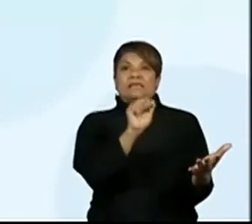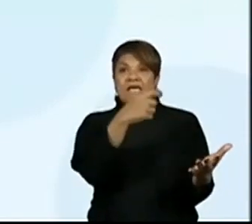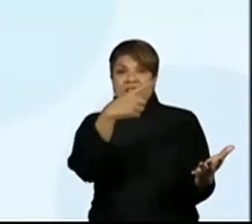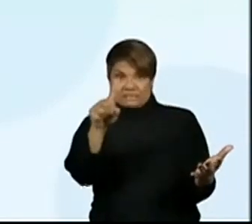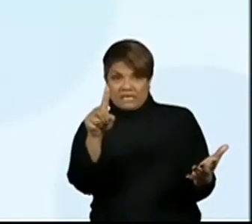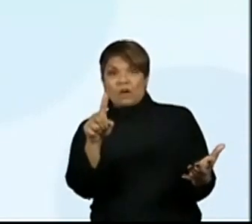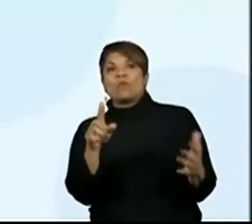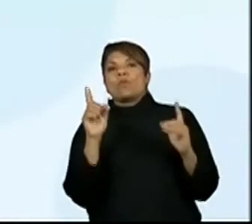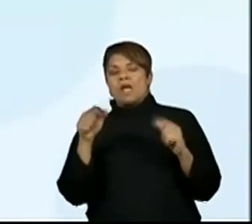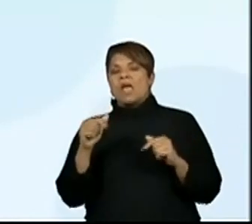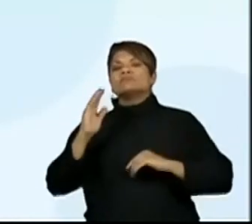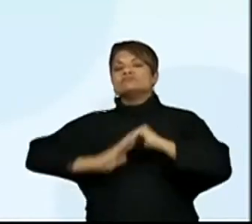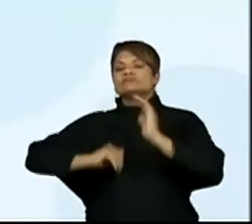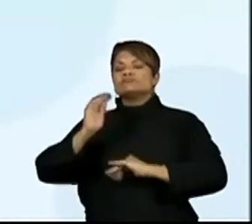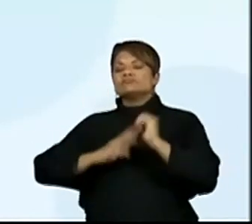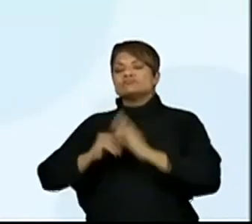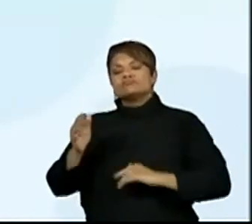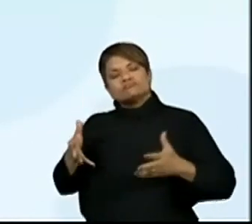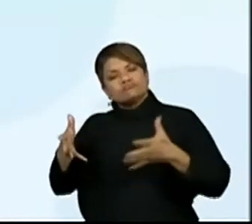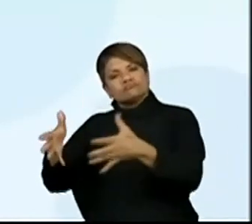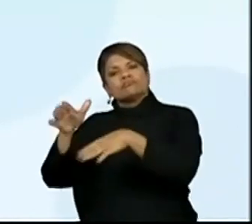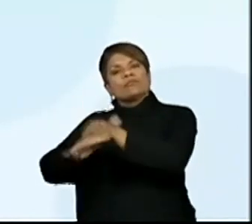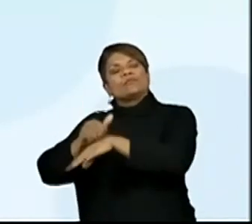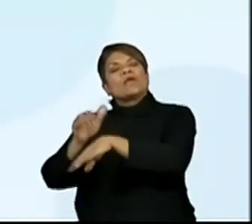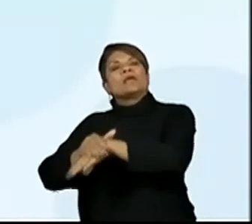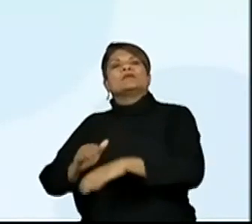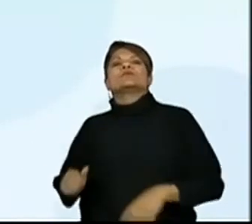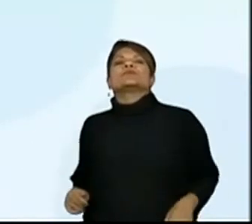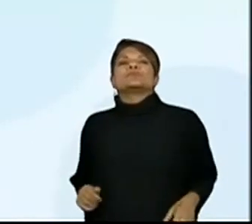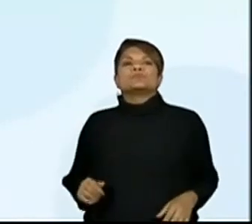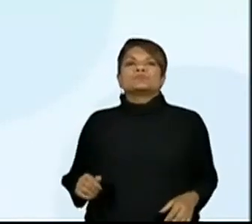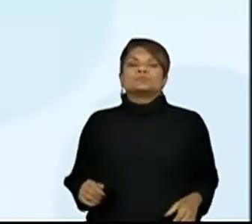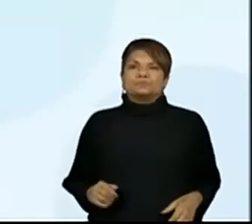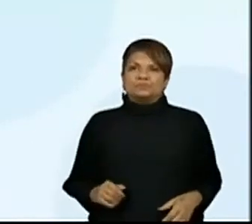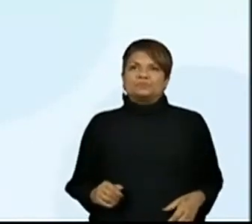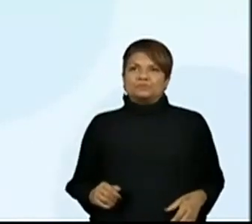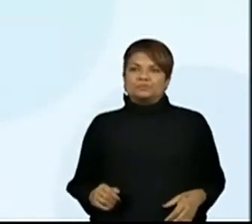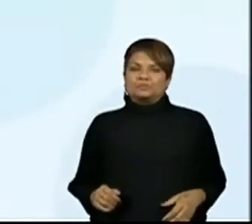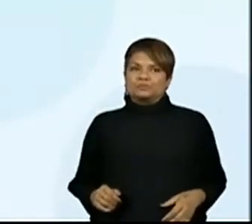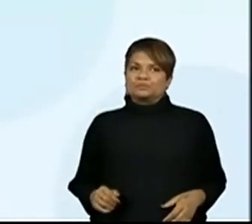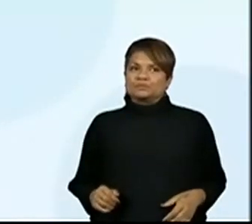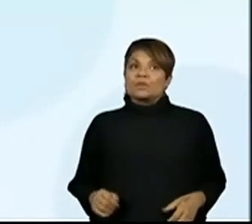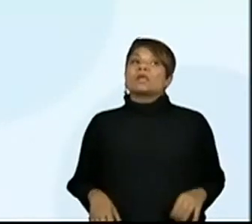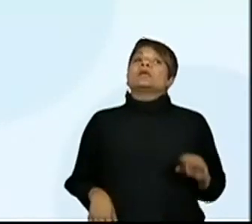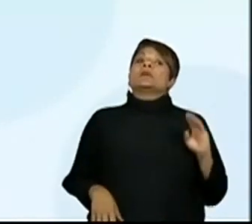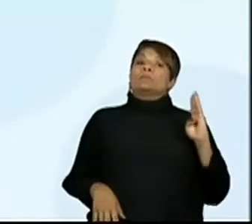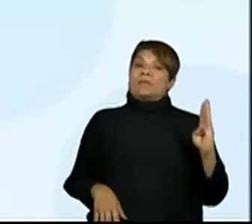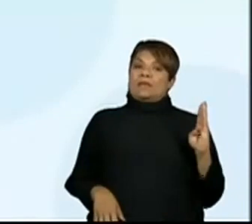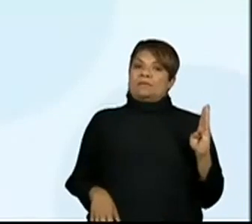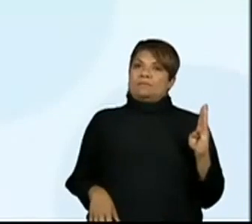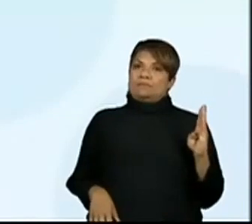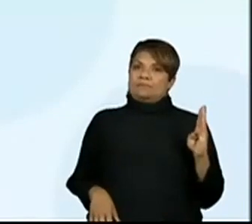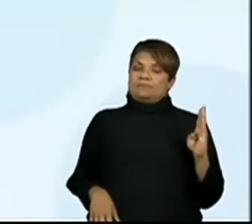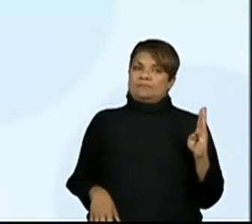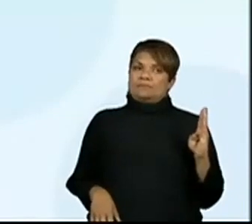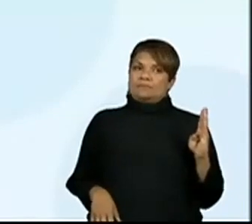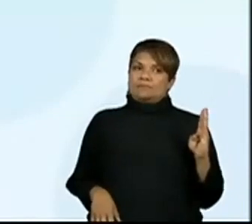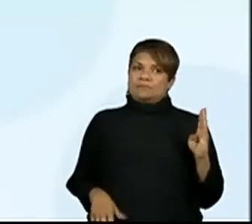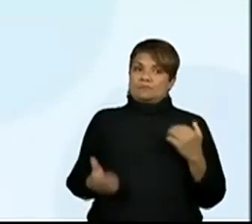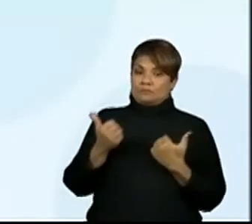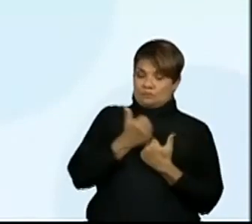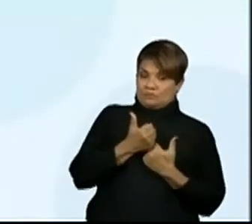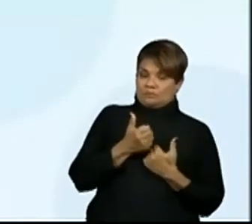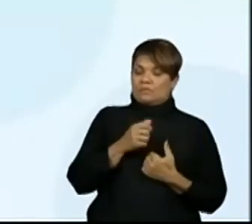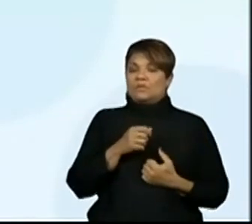Providência havia sido tomada. No lugar aqui da ação, foi tomada. Letra B. No lugar de